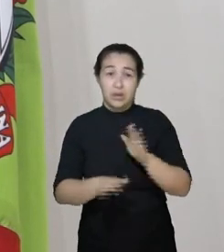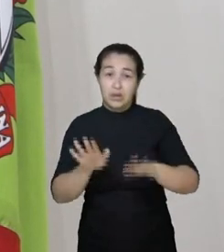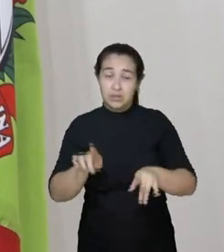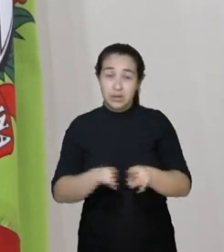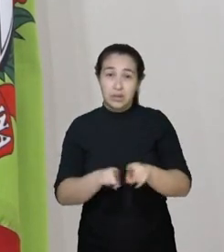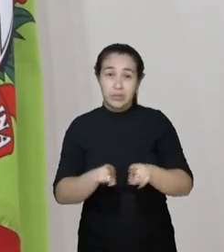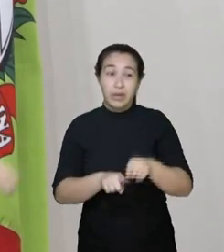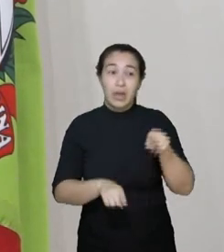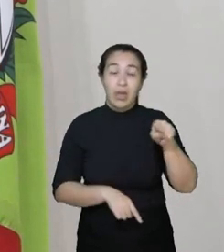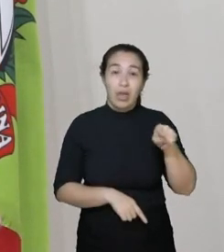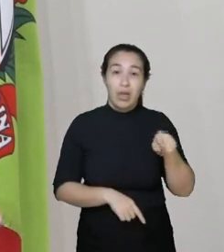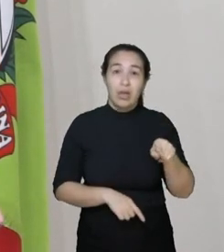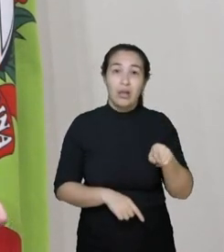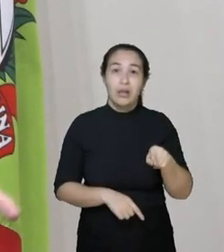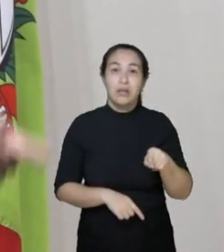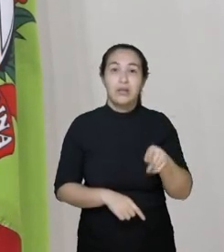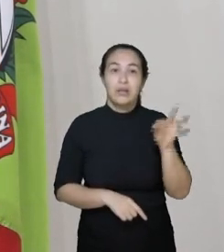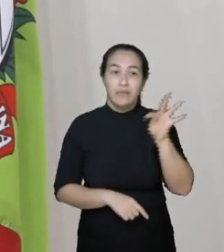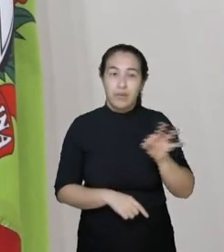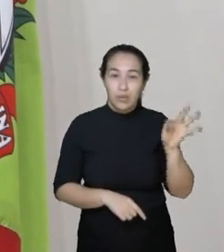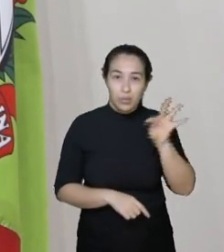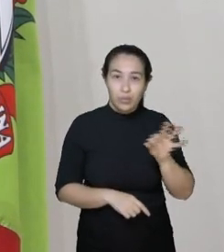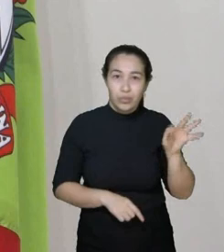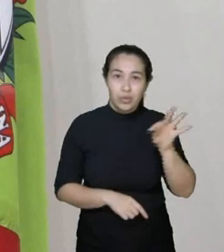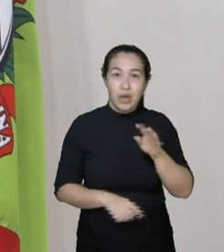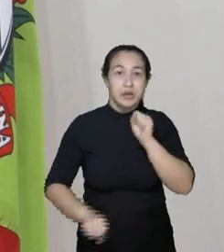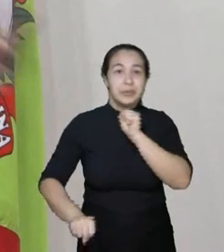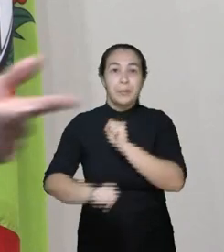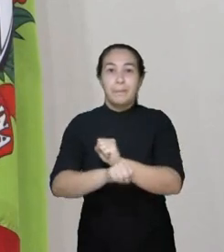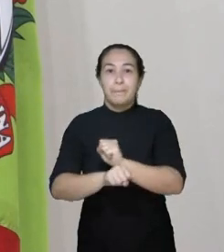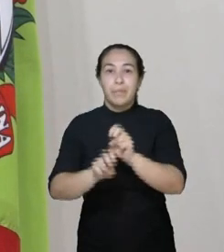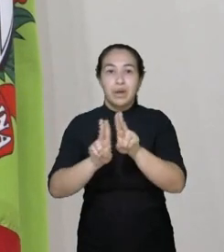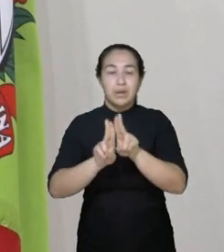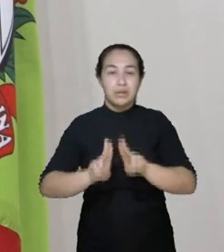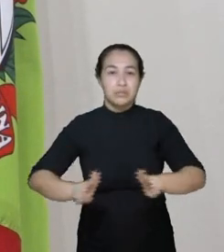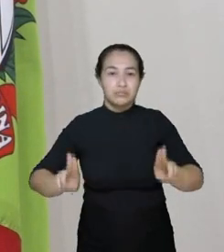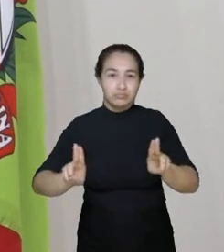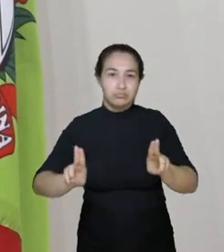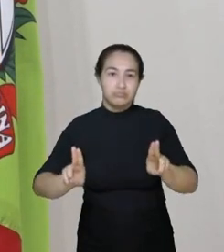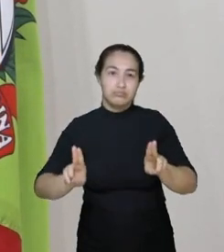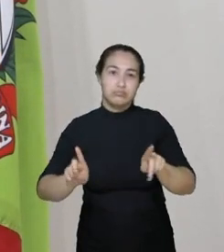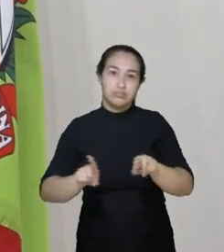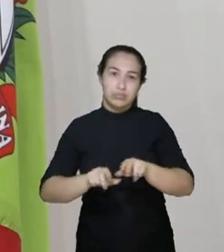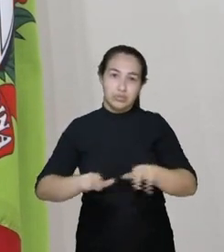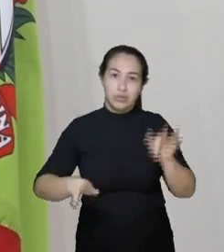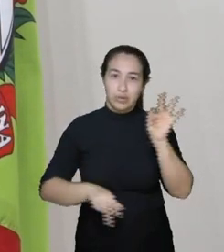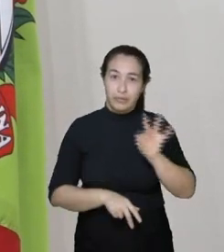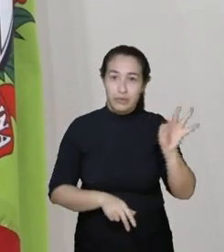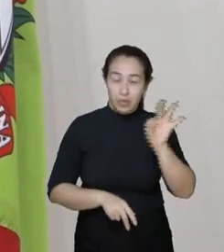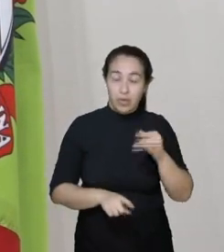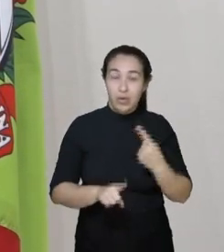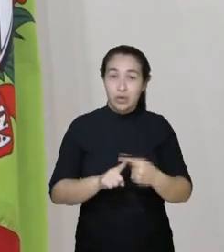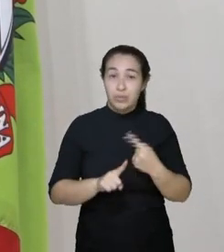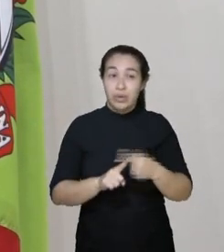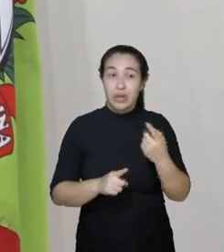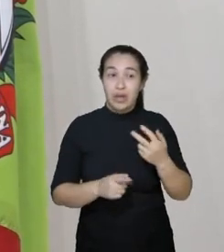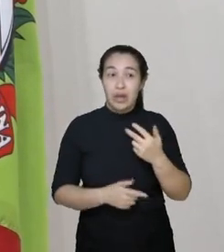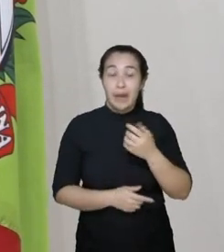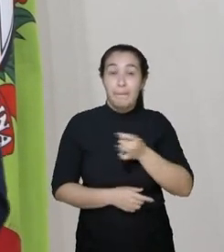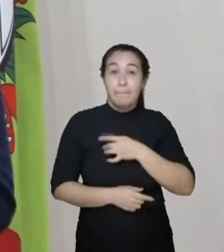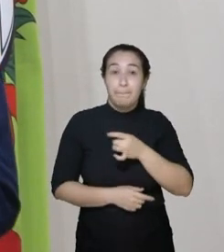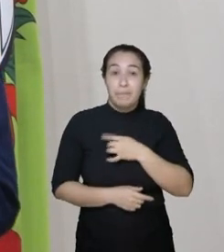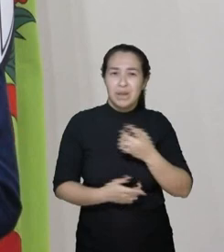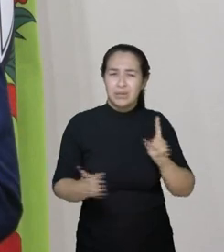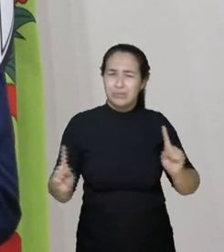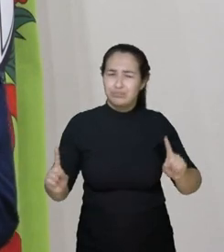paralisando as universidades com medo de que elas sejam paralisadas. Eles entram em contradição. É por isso que tu